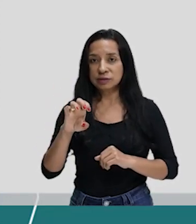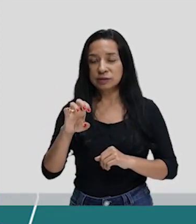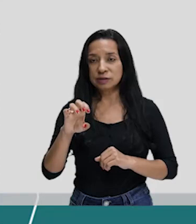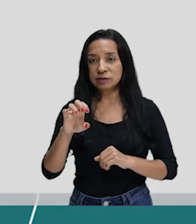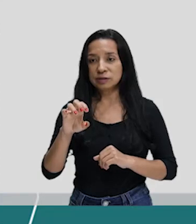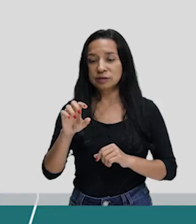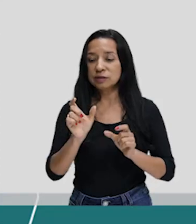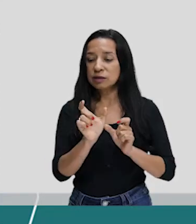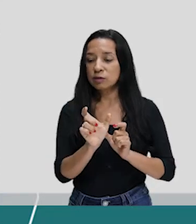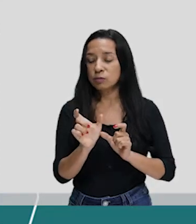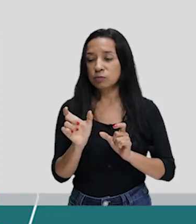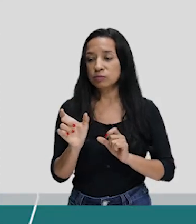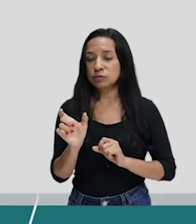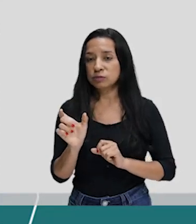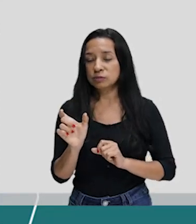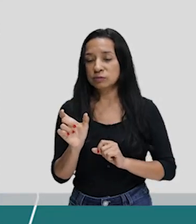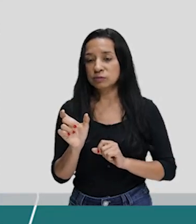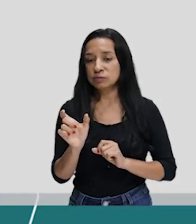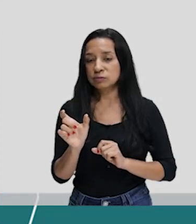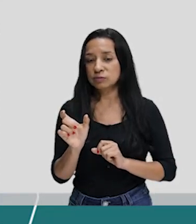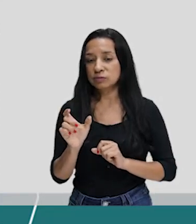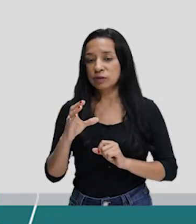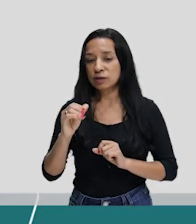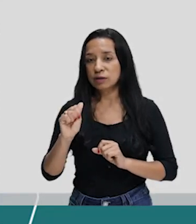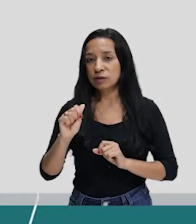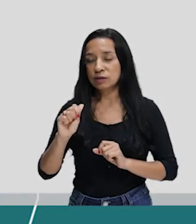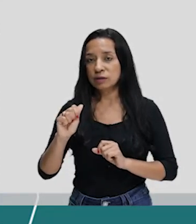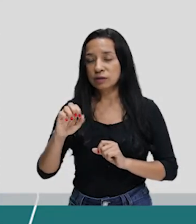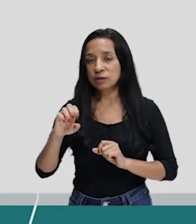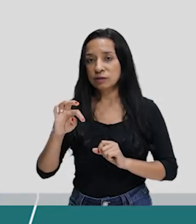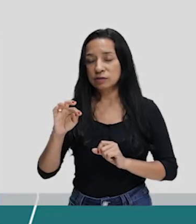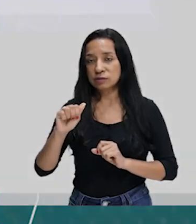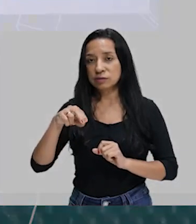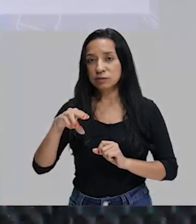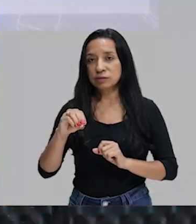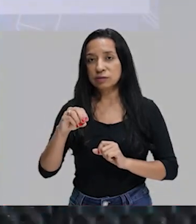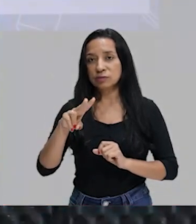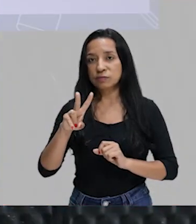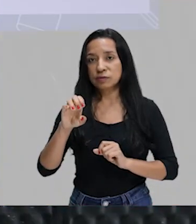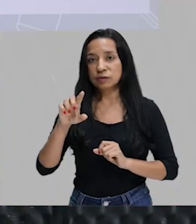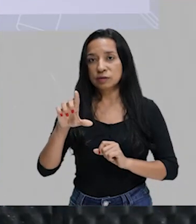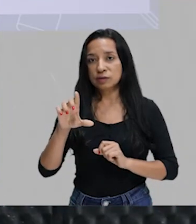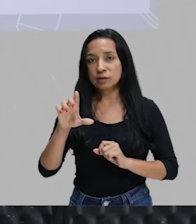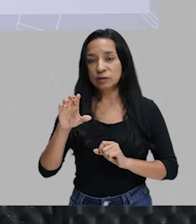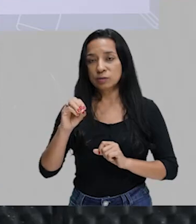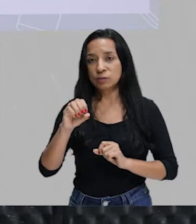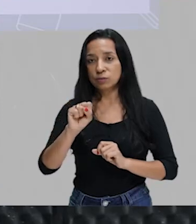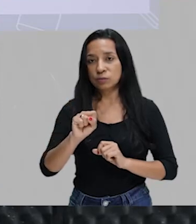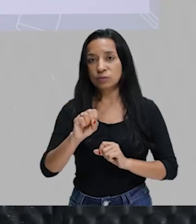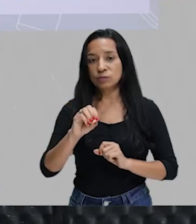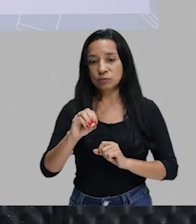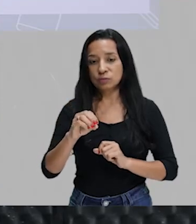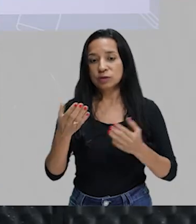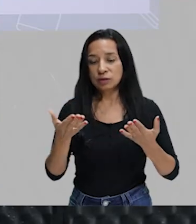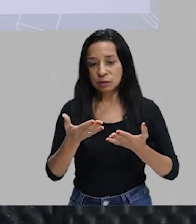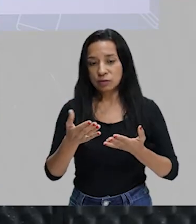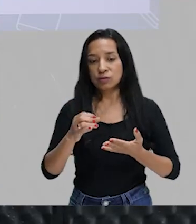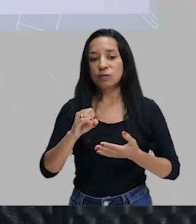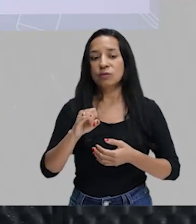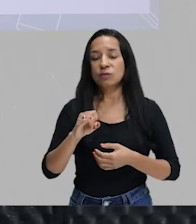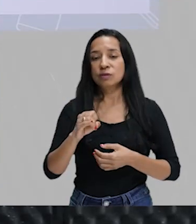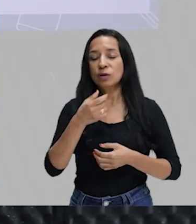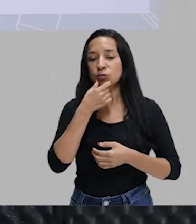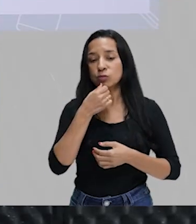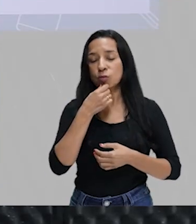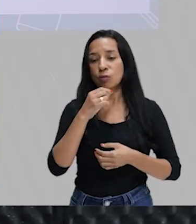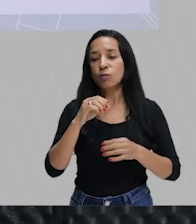Caetano Veloso, uma música. E aqui do Jorge Benjó, tá? Que diz chove,